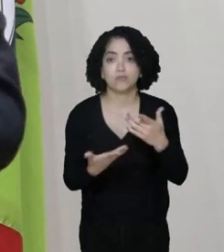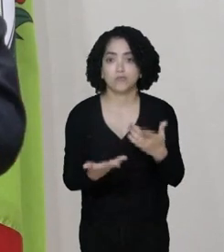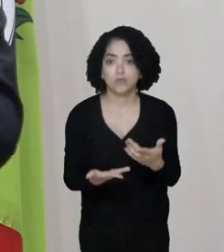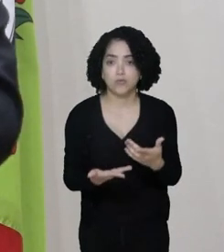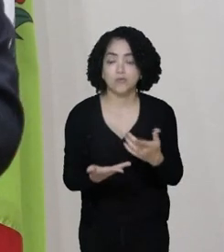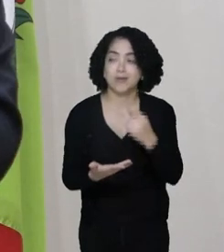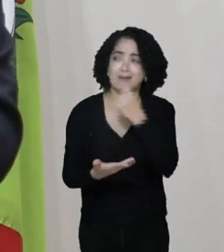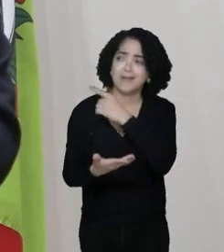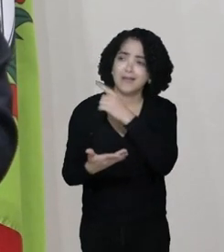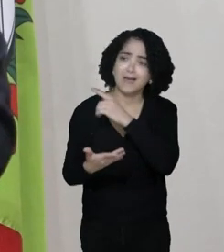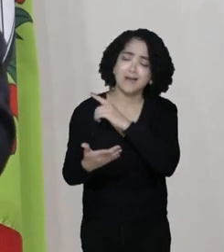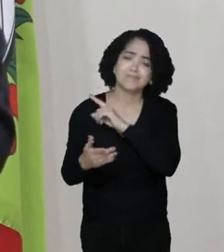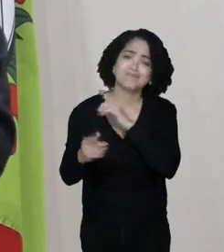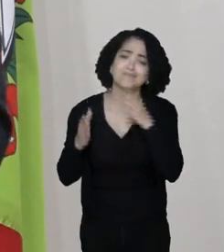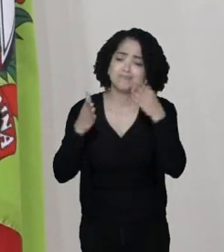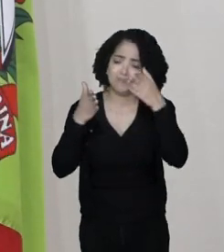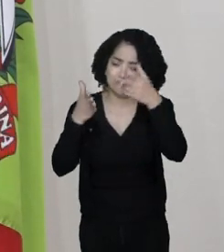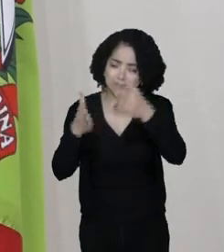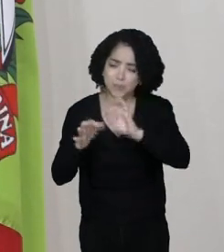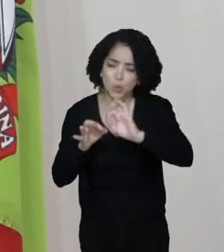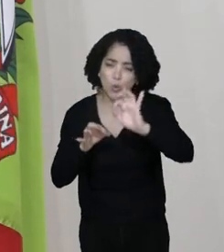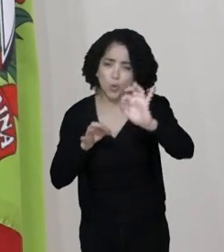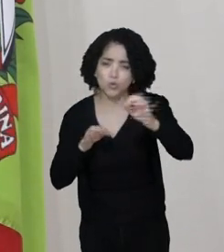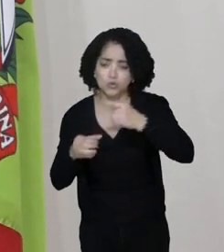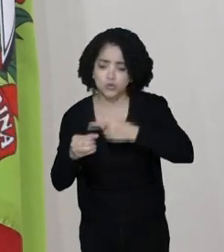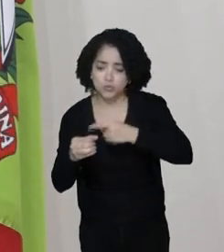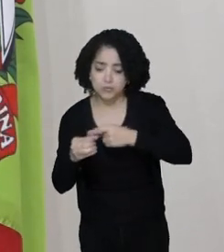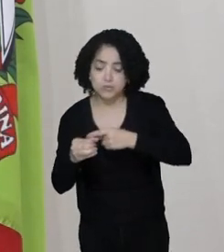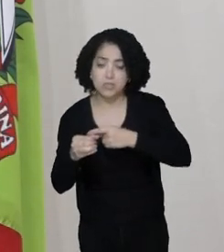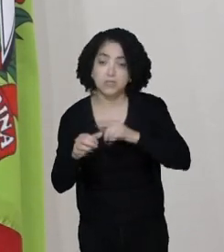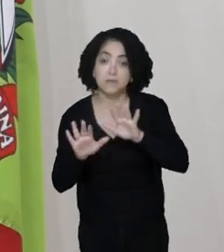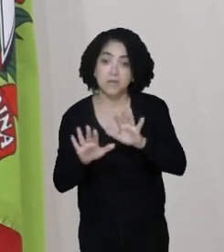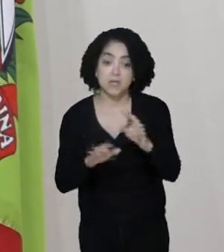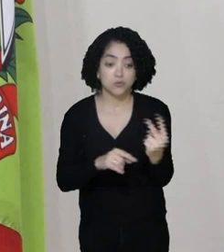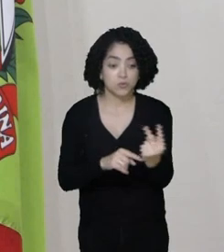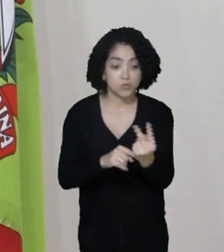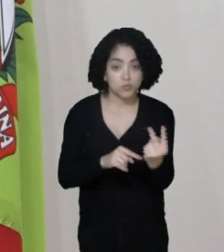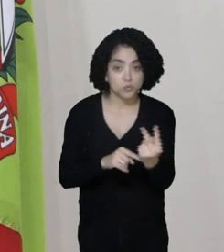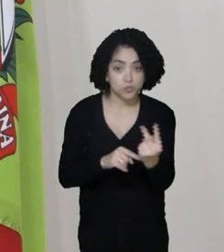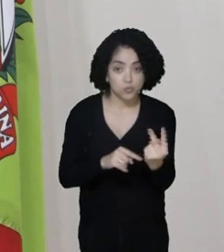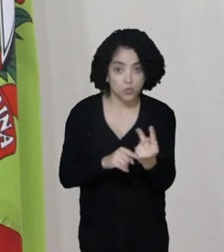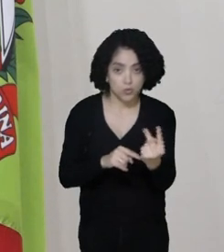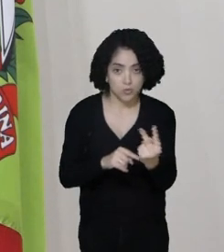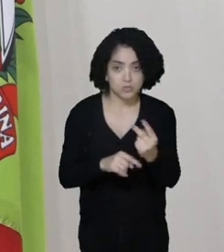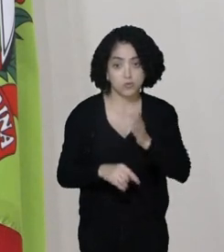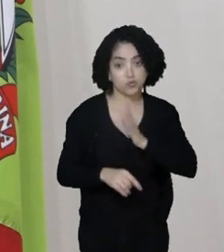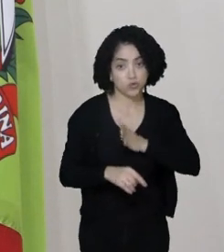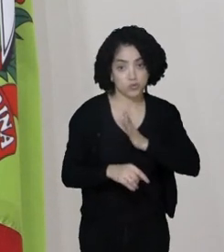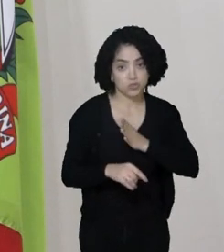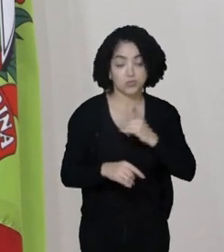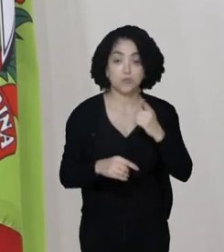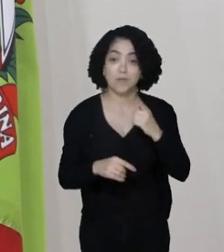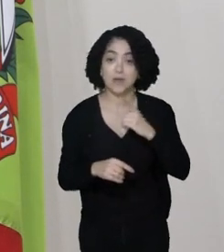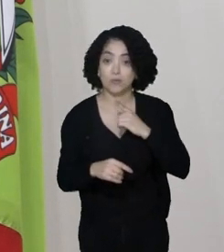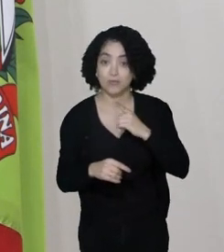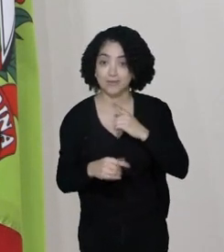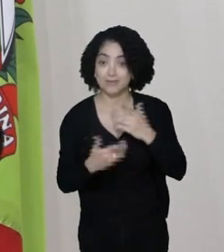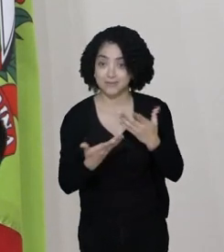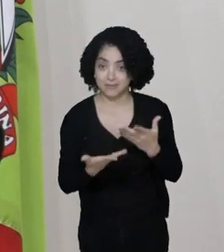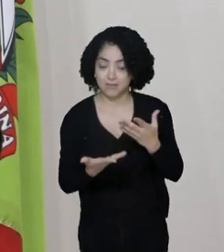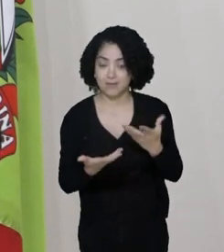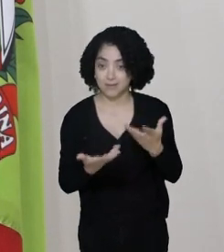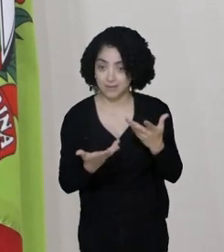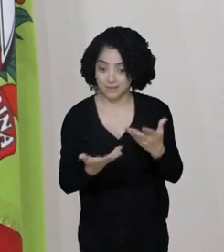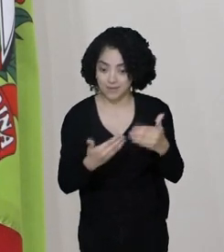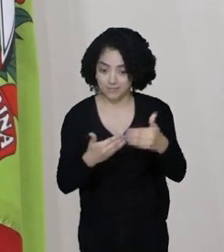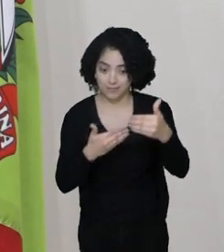interior de Santa Catarina para Florianópolis. O que os dois candidatos, e o candidato Jorginho Melo, que está bem à frente do